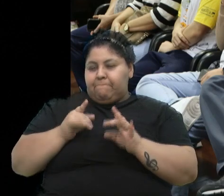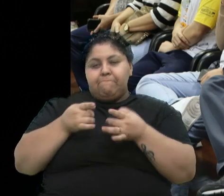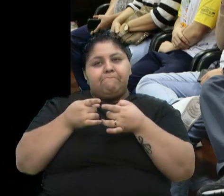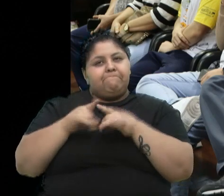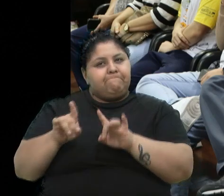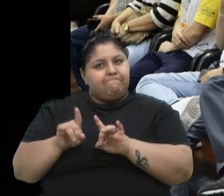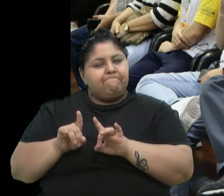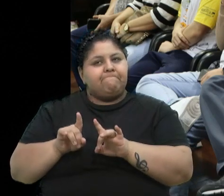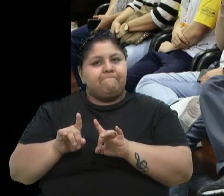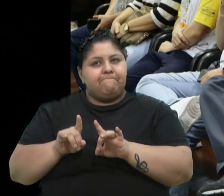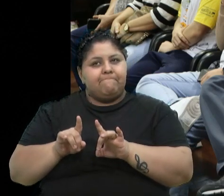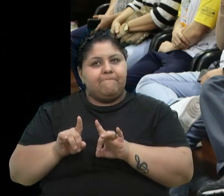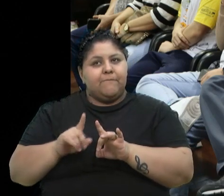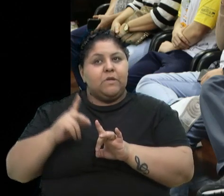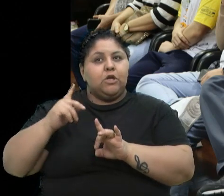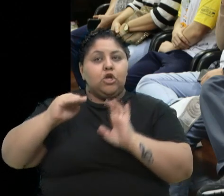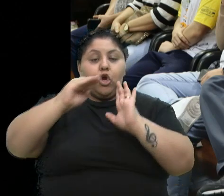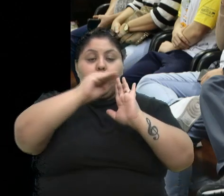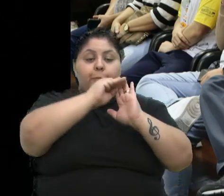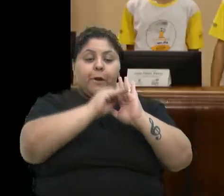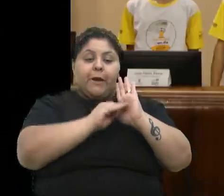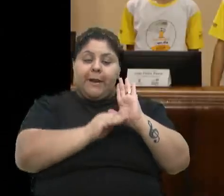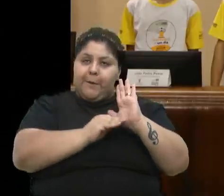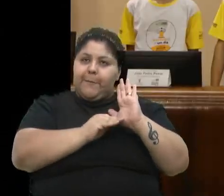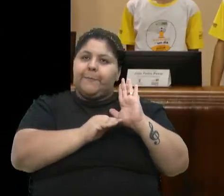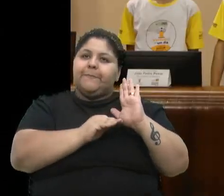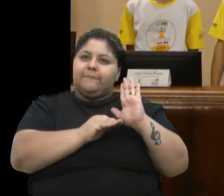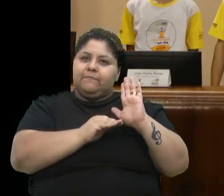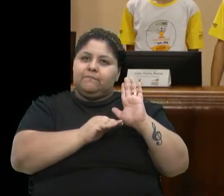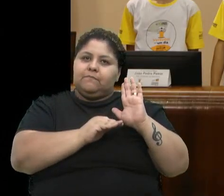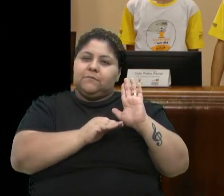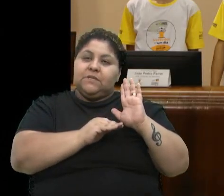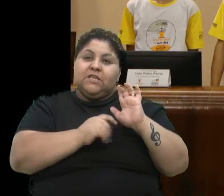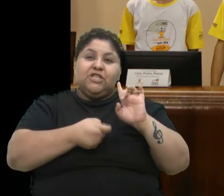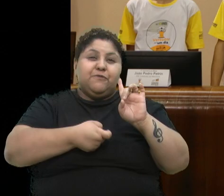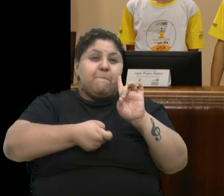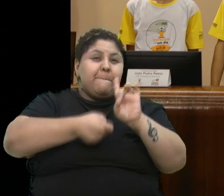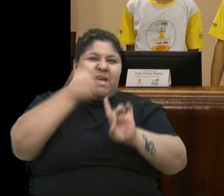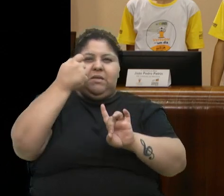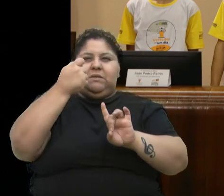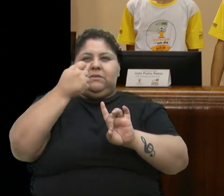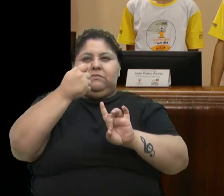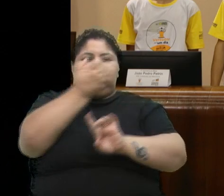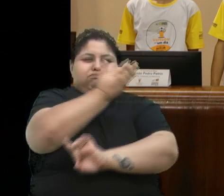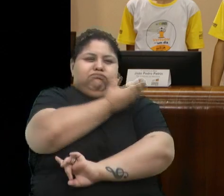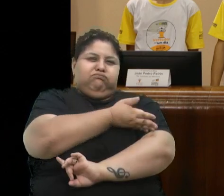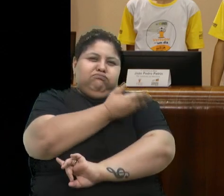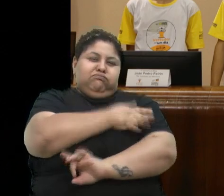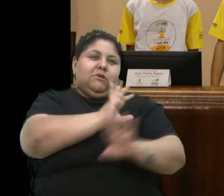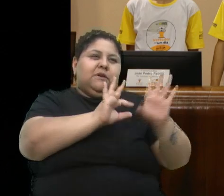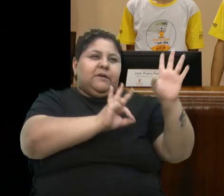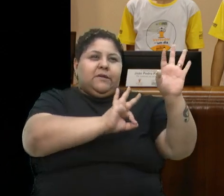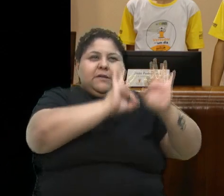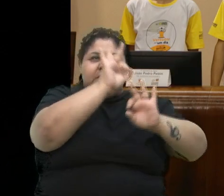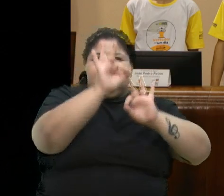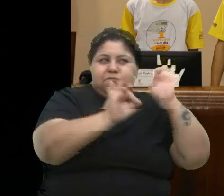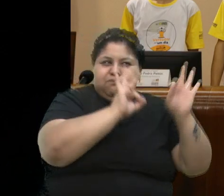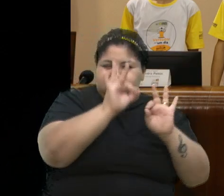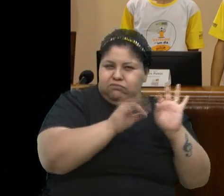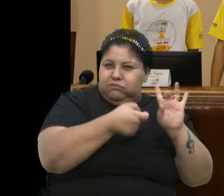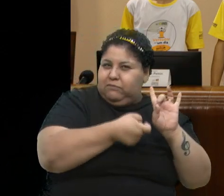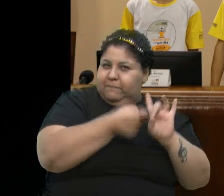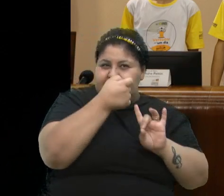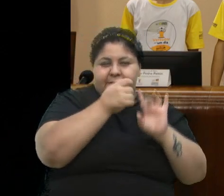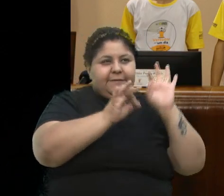Mas o vereador por um dia é um programa de meses, meses de planejamento, meses de